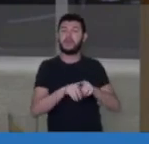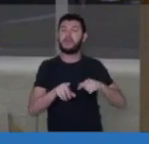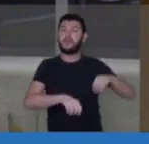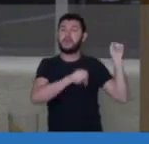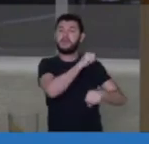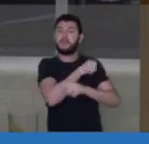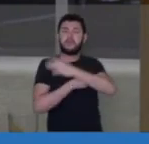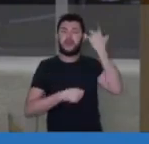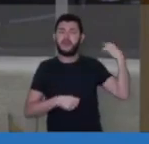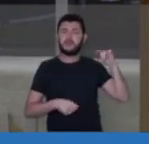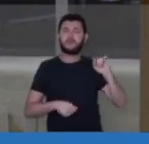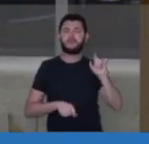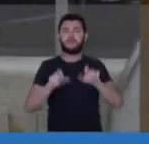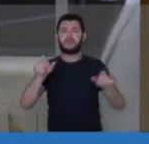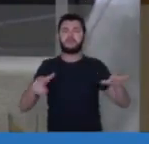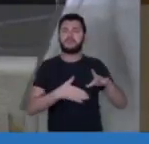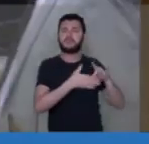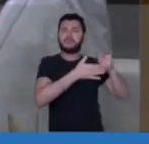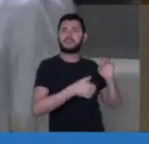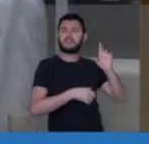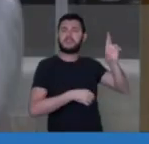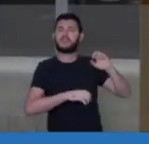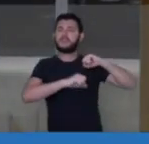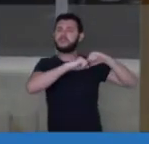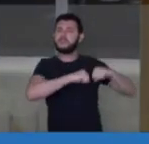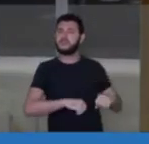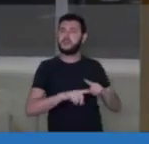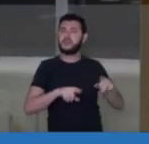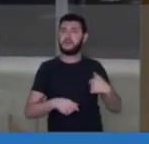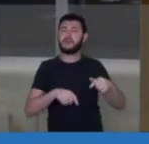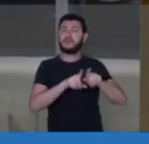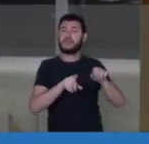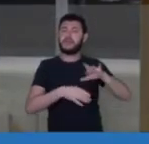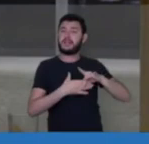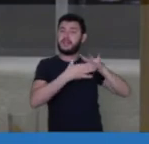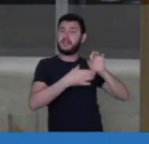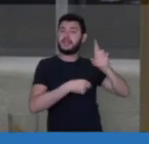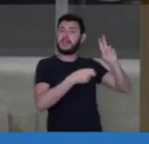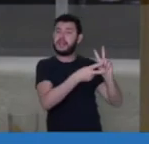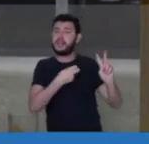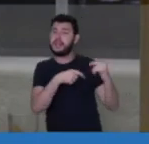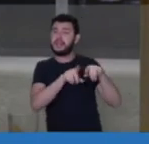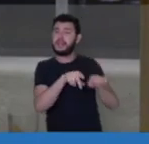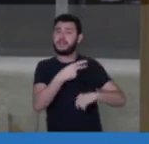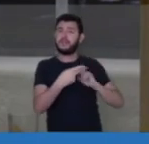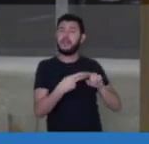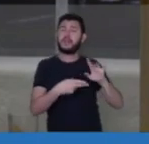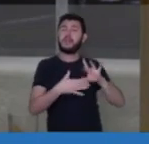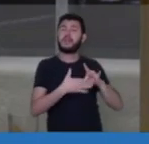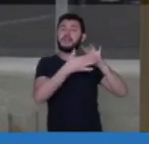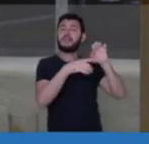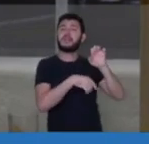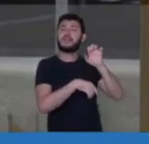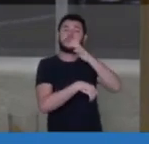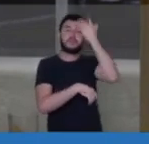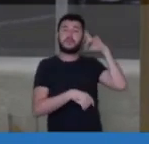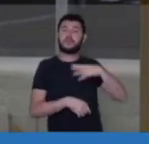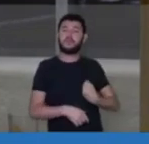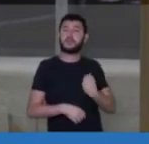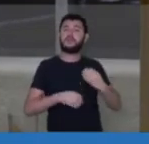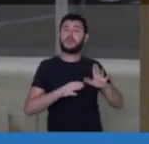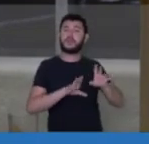que assassinam lideranças, inclusive lideranças indígenas, lideranças camponesas. Não há crime